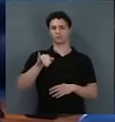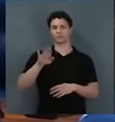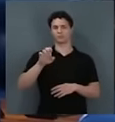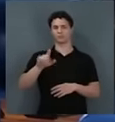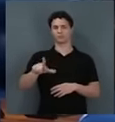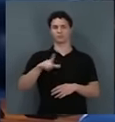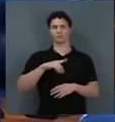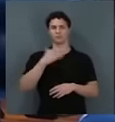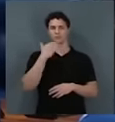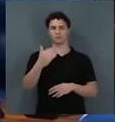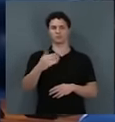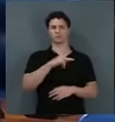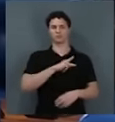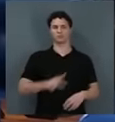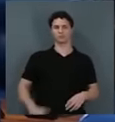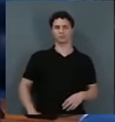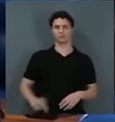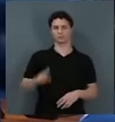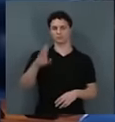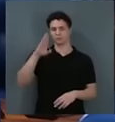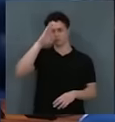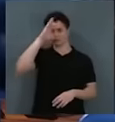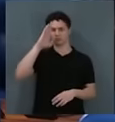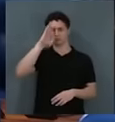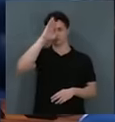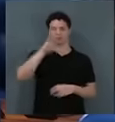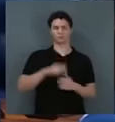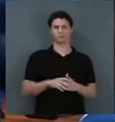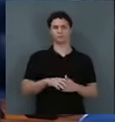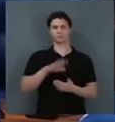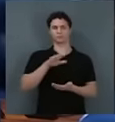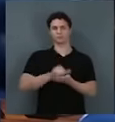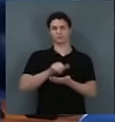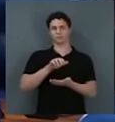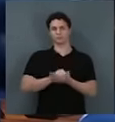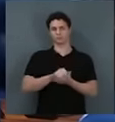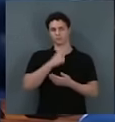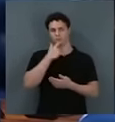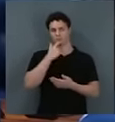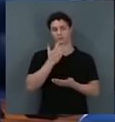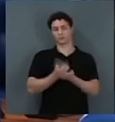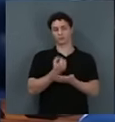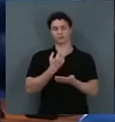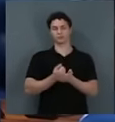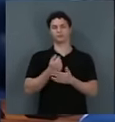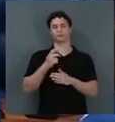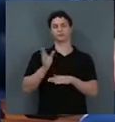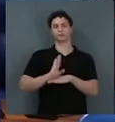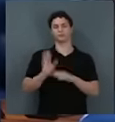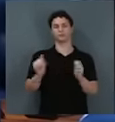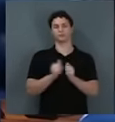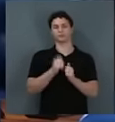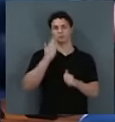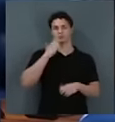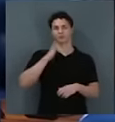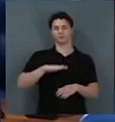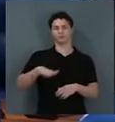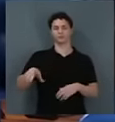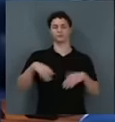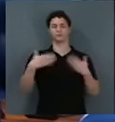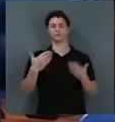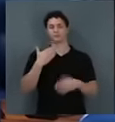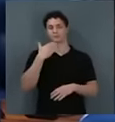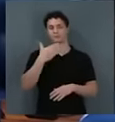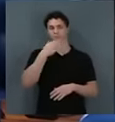Eu que pedi para o presidente Bolsonaro gravar esse vídeo com essas crianças. E eu peço ao senhor